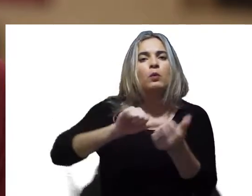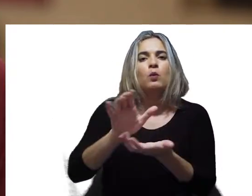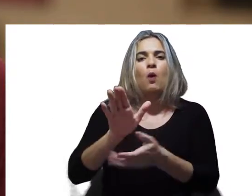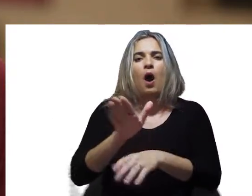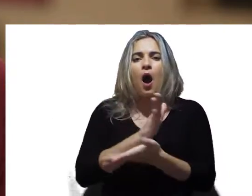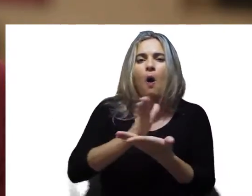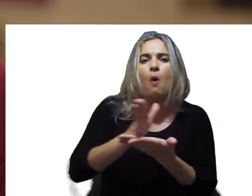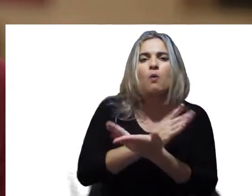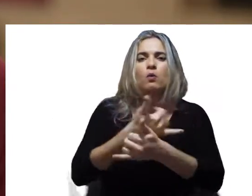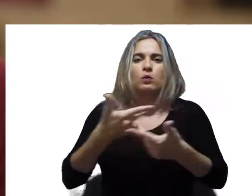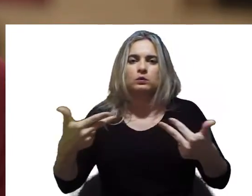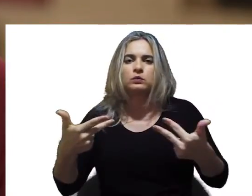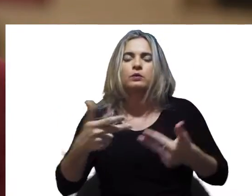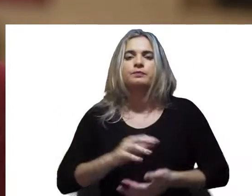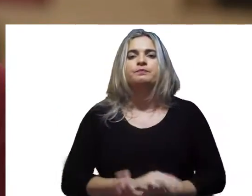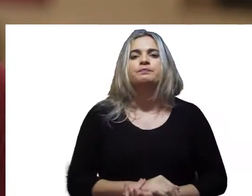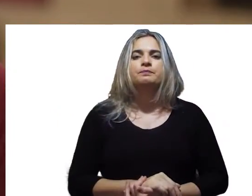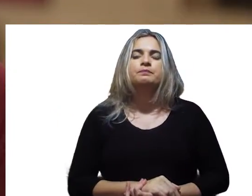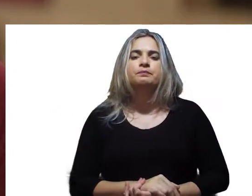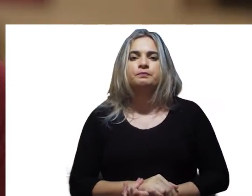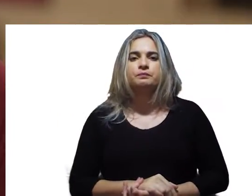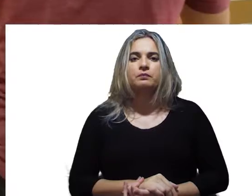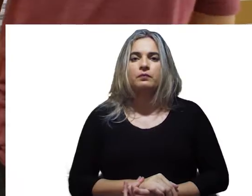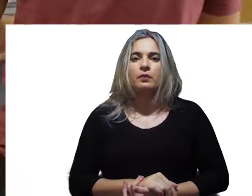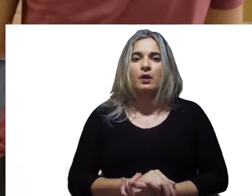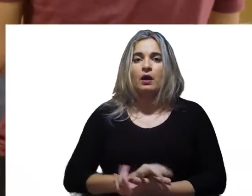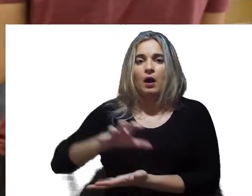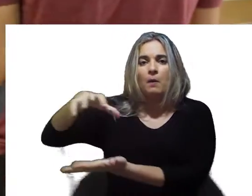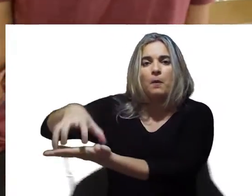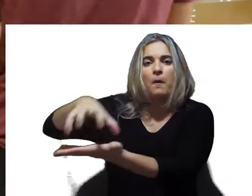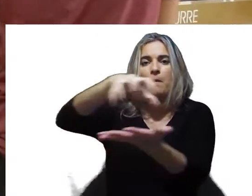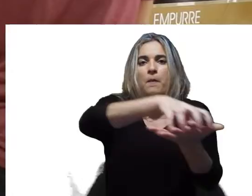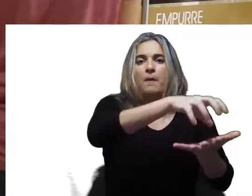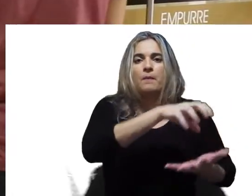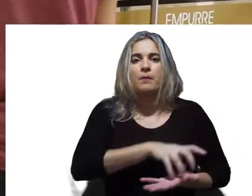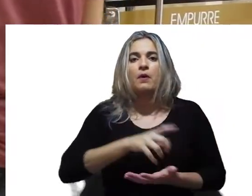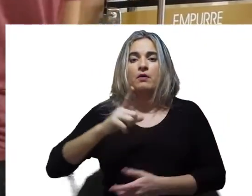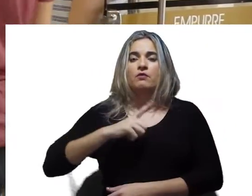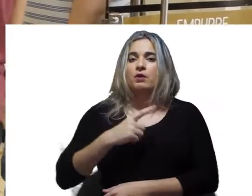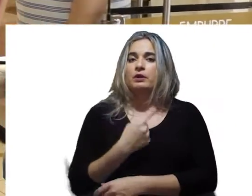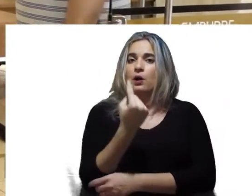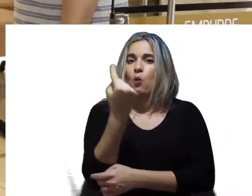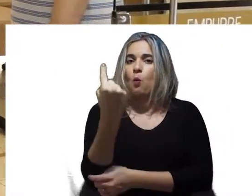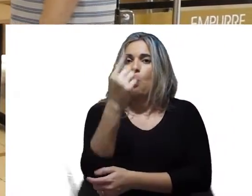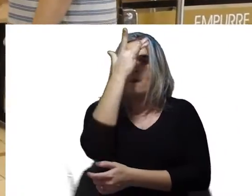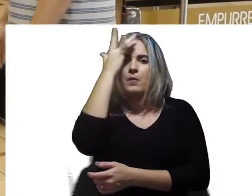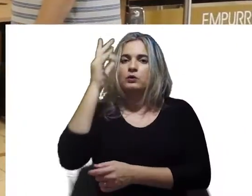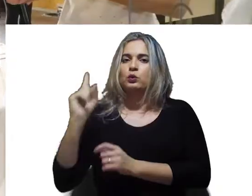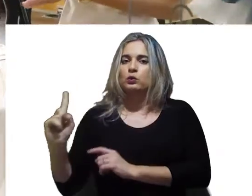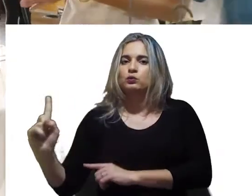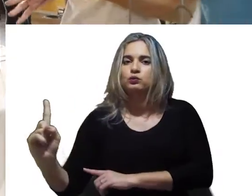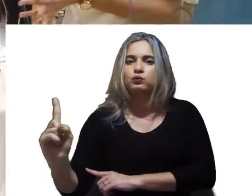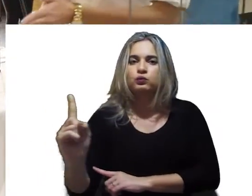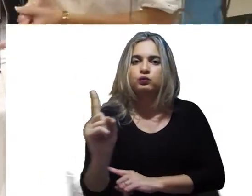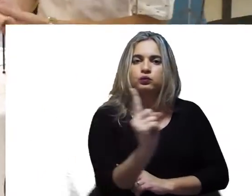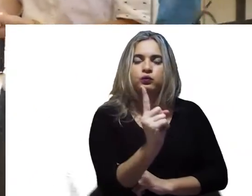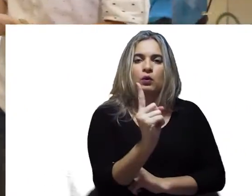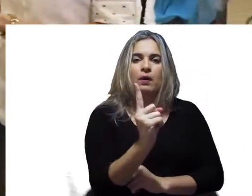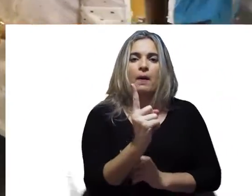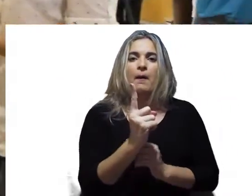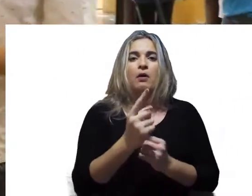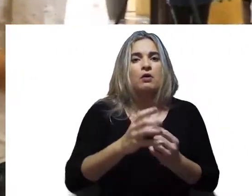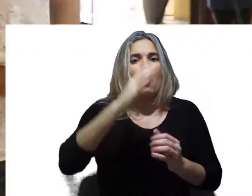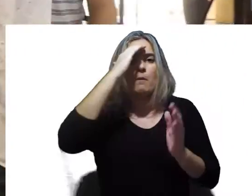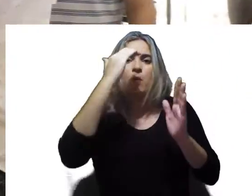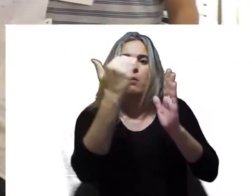Confira como vai ficar a nova configuração das sessões. Cada sessão eleitoral vai receber um eleitor por vez. Ele deve obedecer os